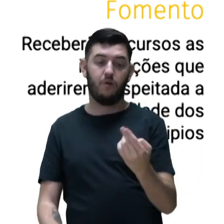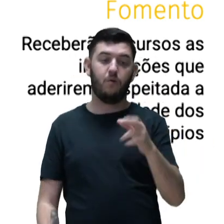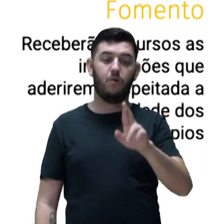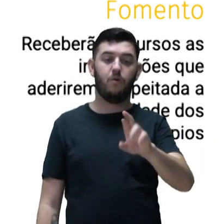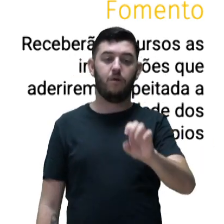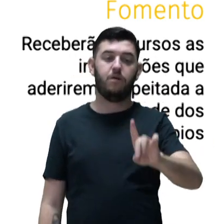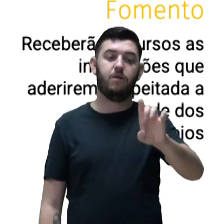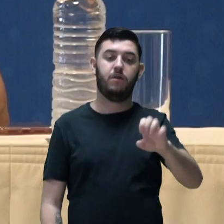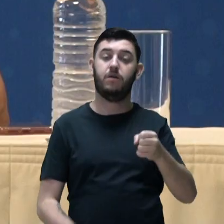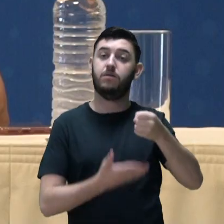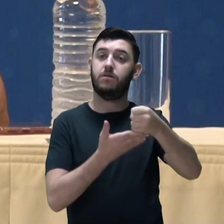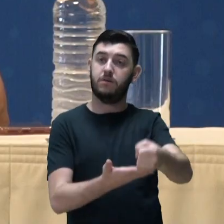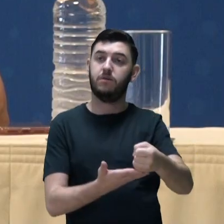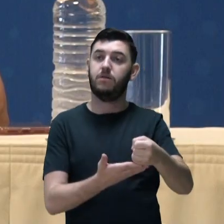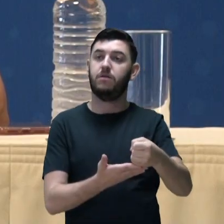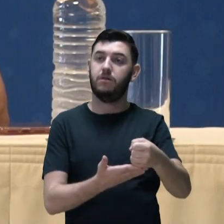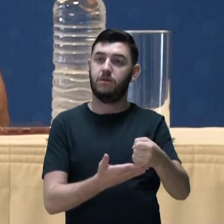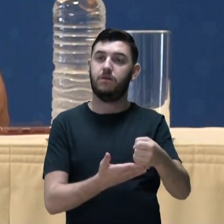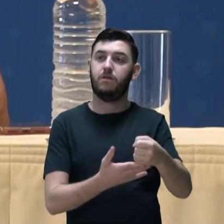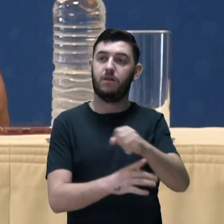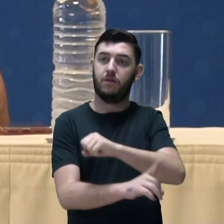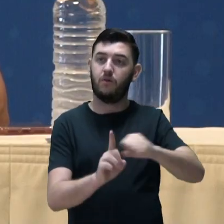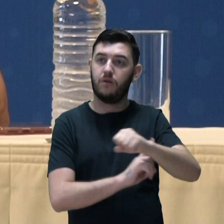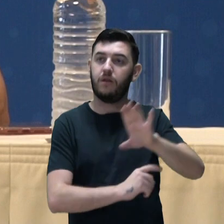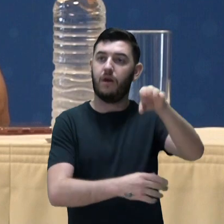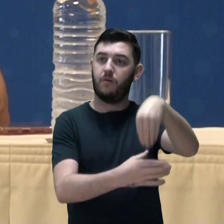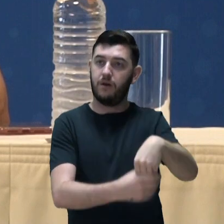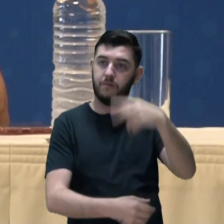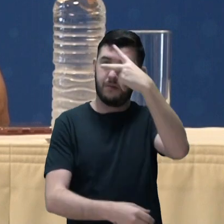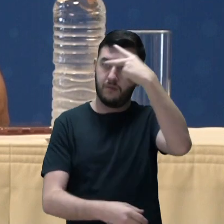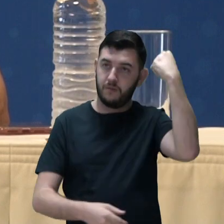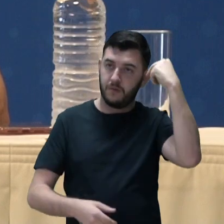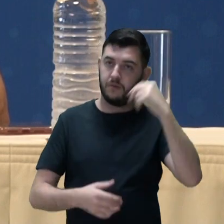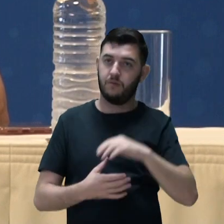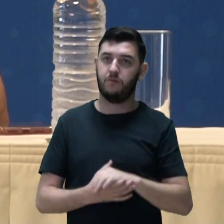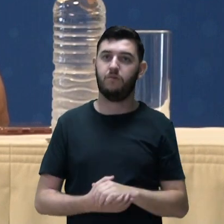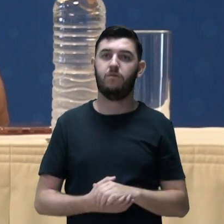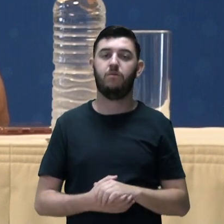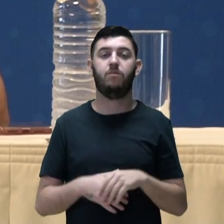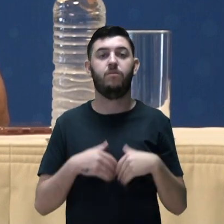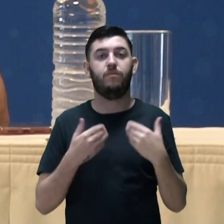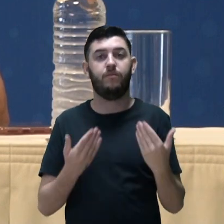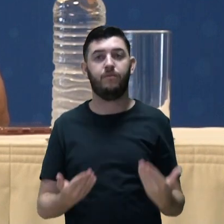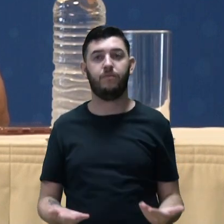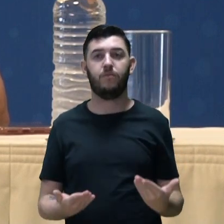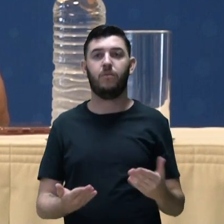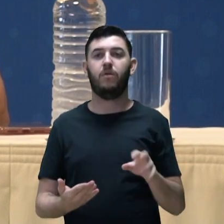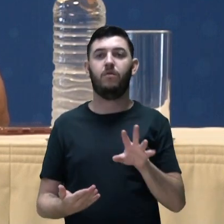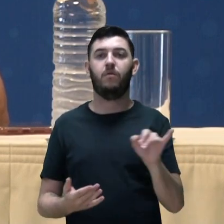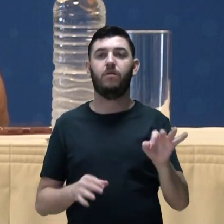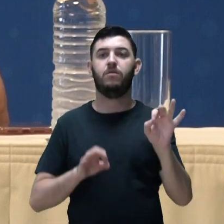de assistência social da prefeitura. E o fomento vai ser realizado